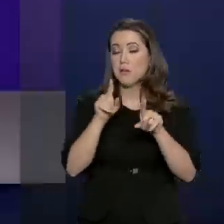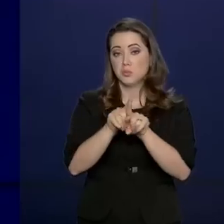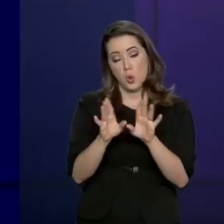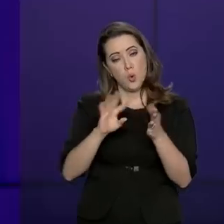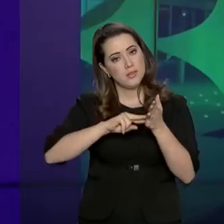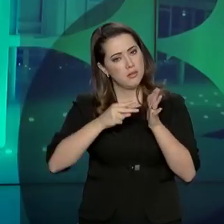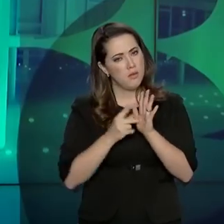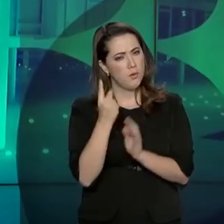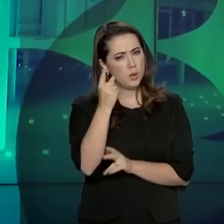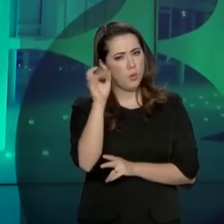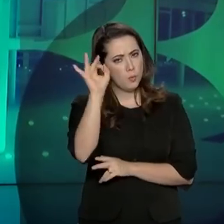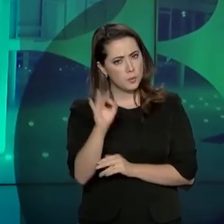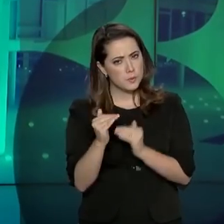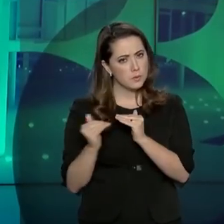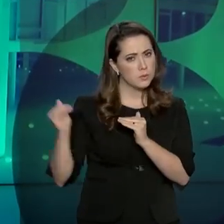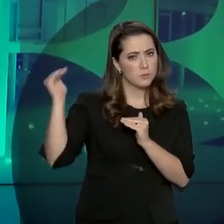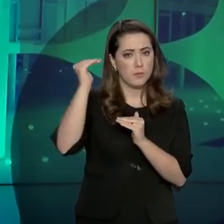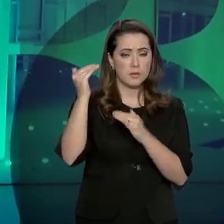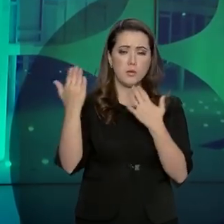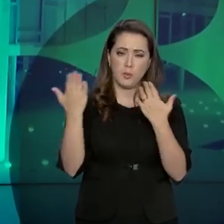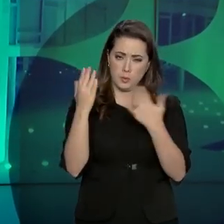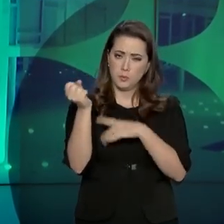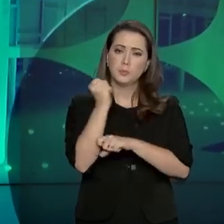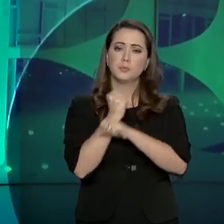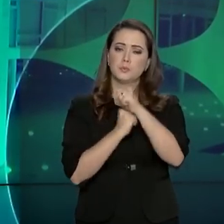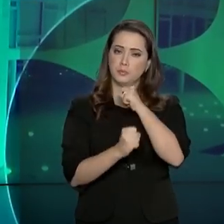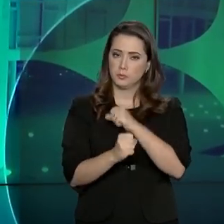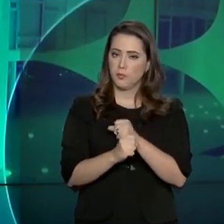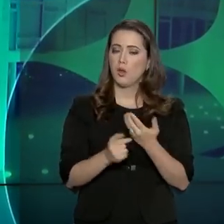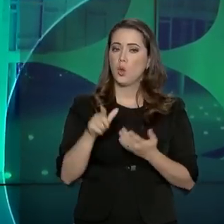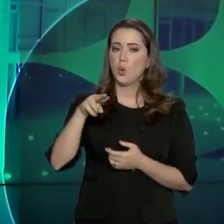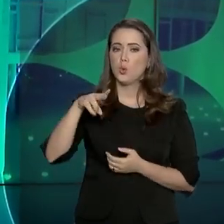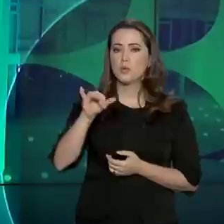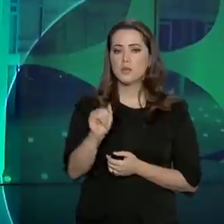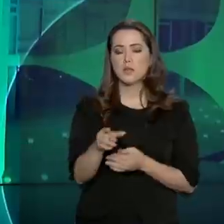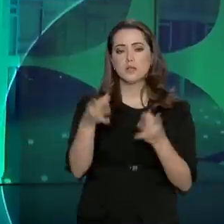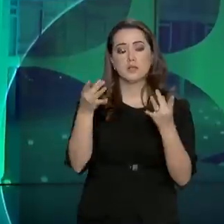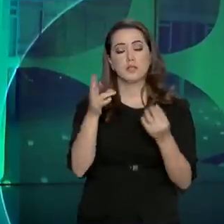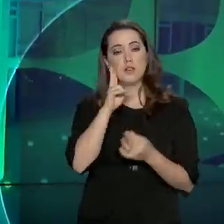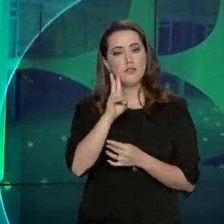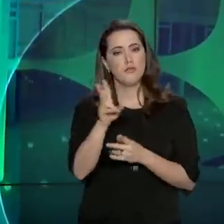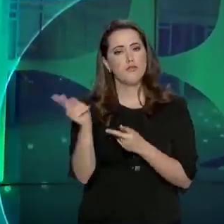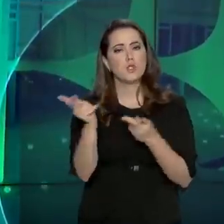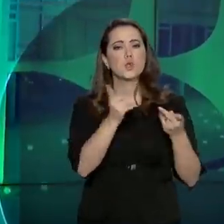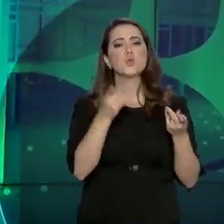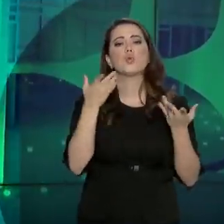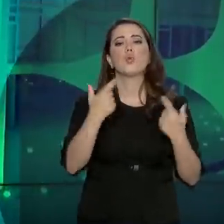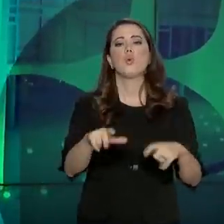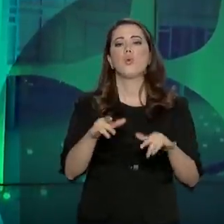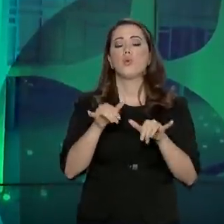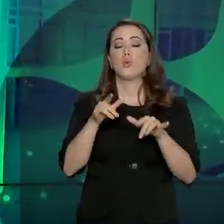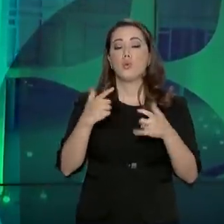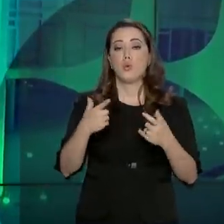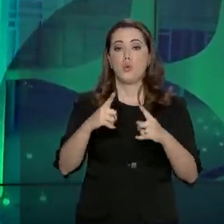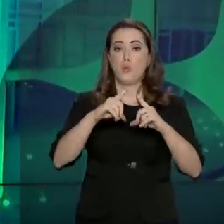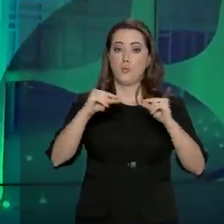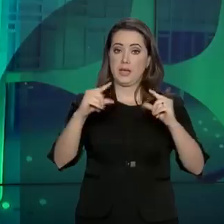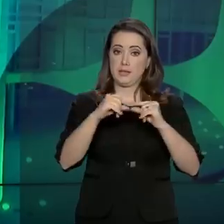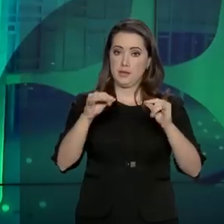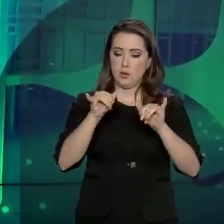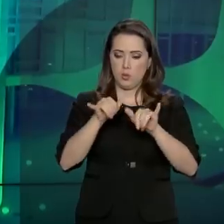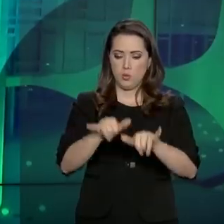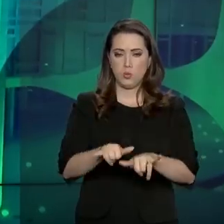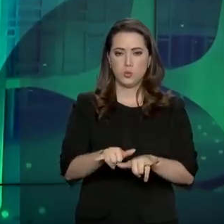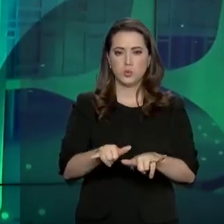mesmo período do ano passado. A repórter Luciana Colares de Holanda visitou o aeroporto de Brasília e conta pra